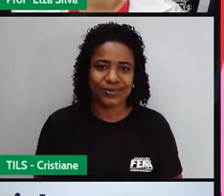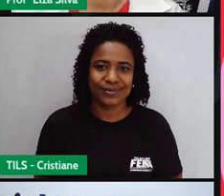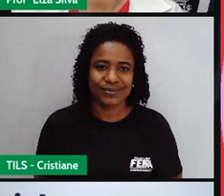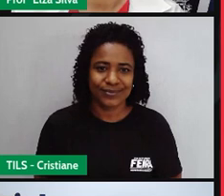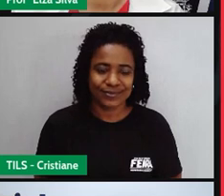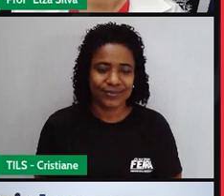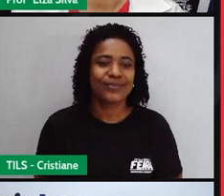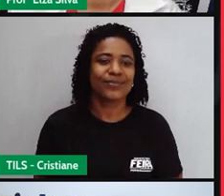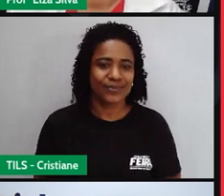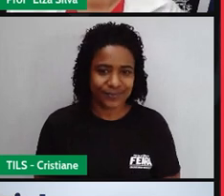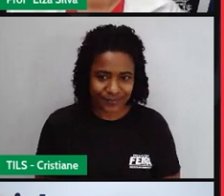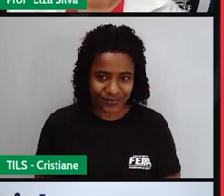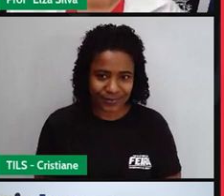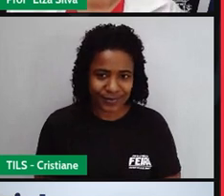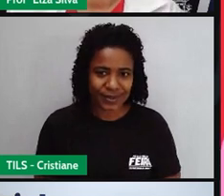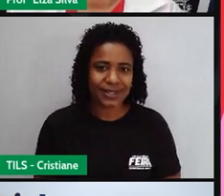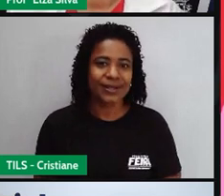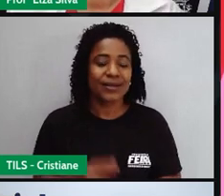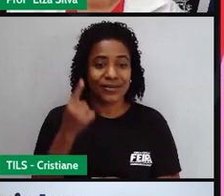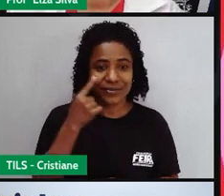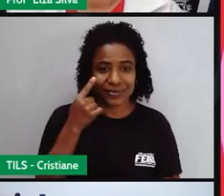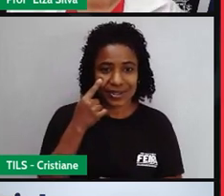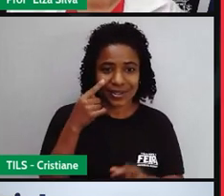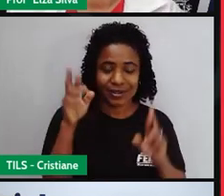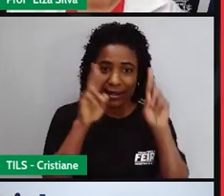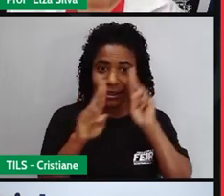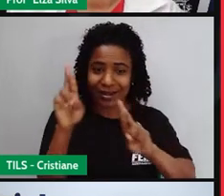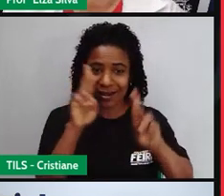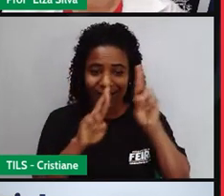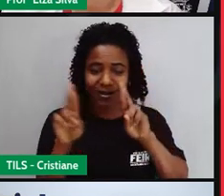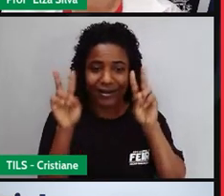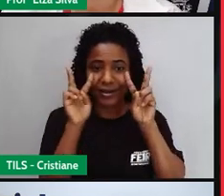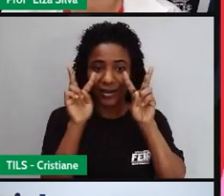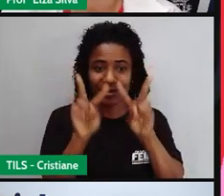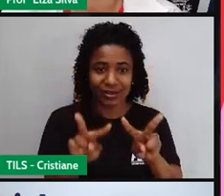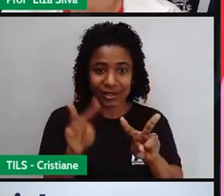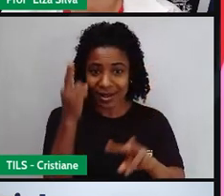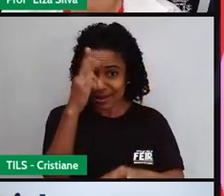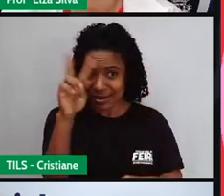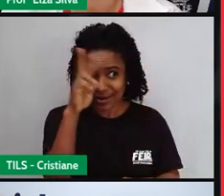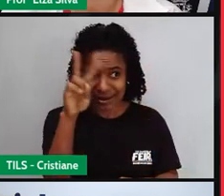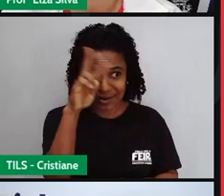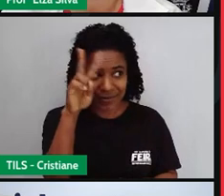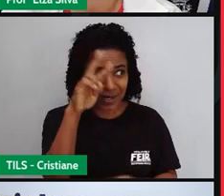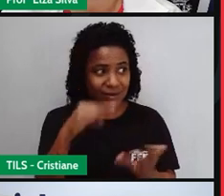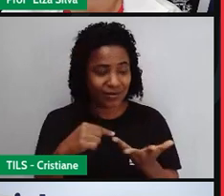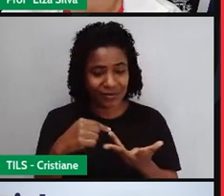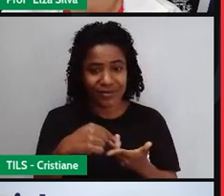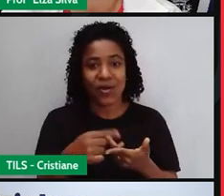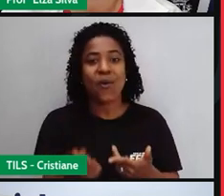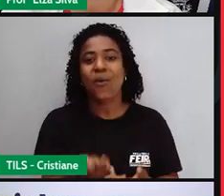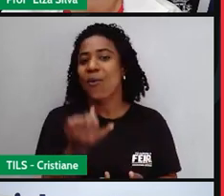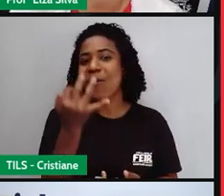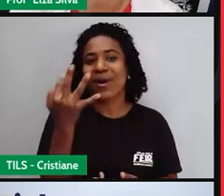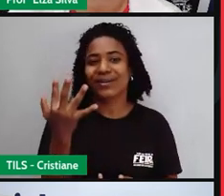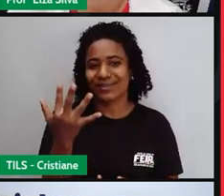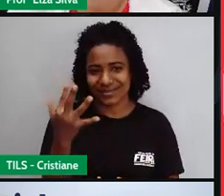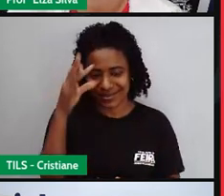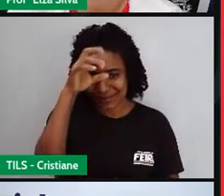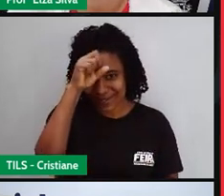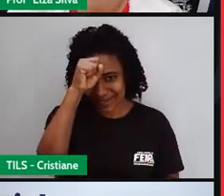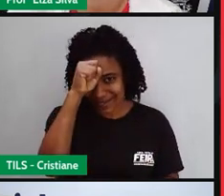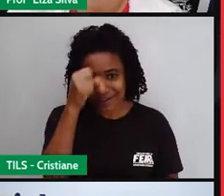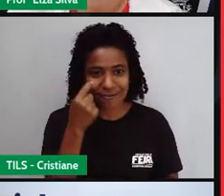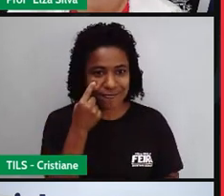Chegando agora o momento da nossa review, da nossa revisão, olha quanta coisa nós aprendemos hoje, mas